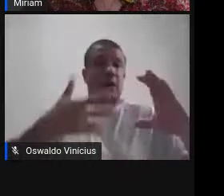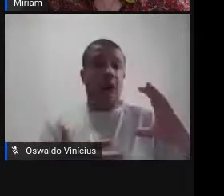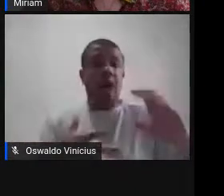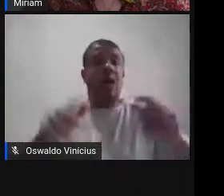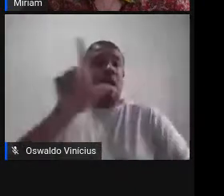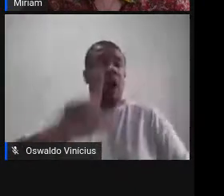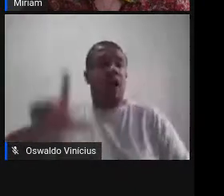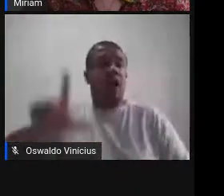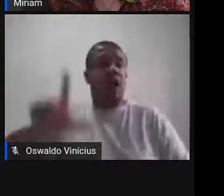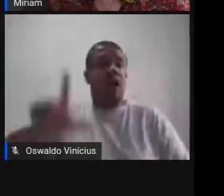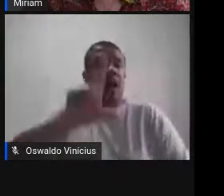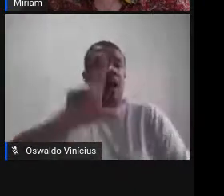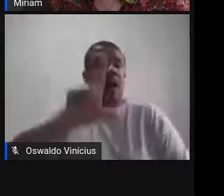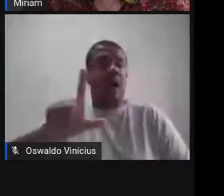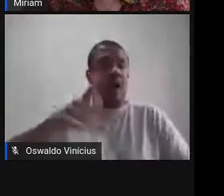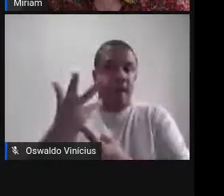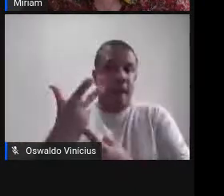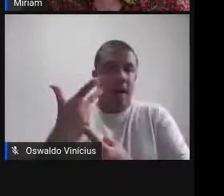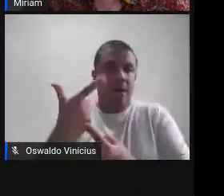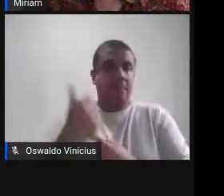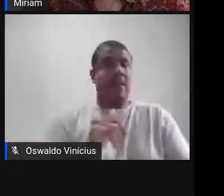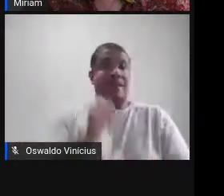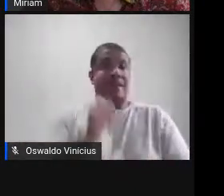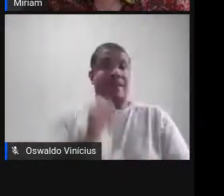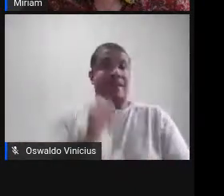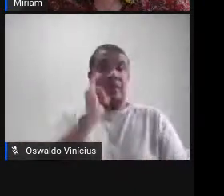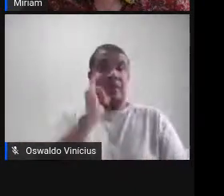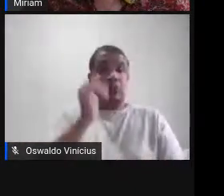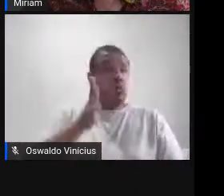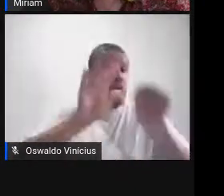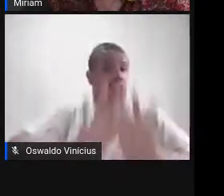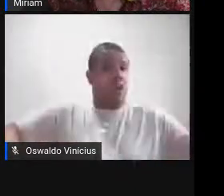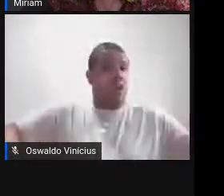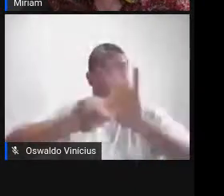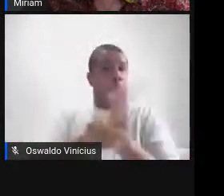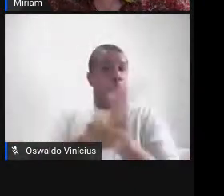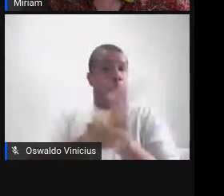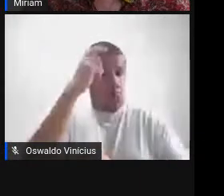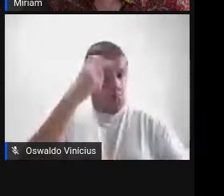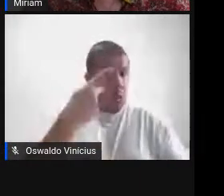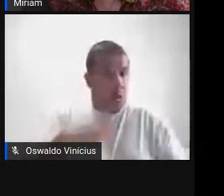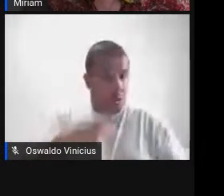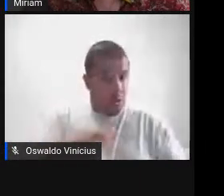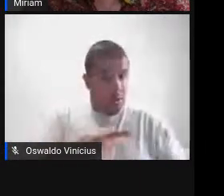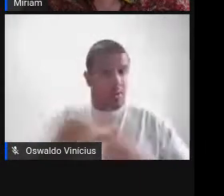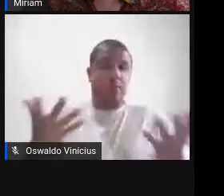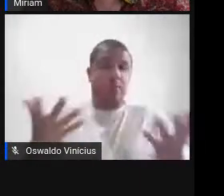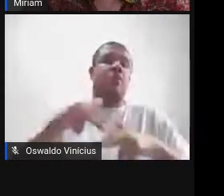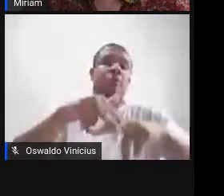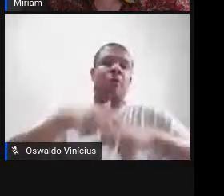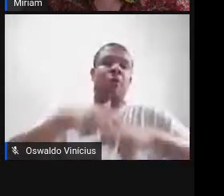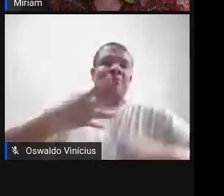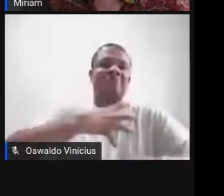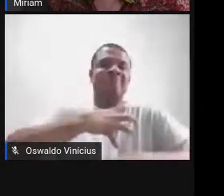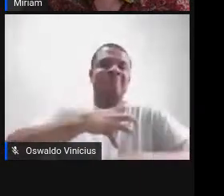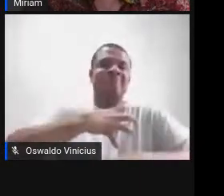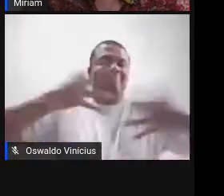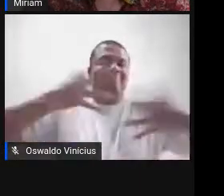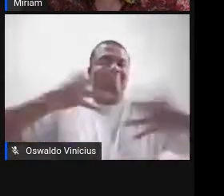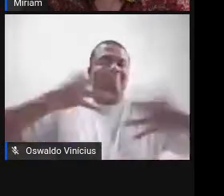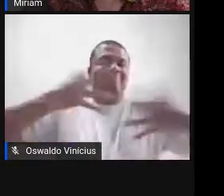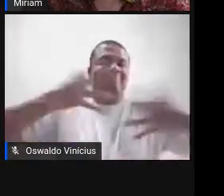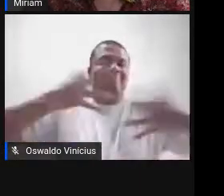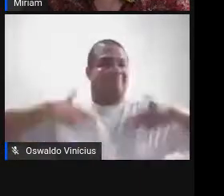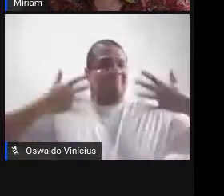e artísticos, mas discursivos de um modo geral da nossa cultura. Então, por isso, é uma alegria contar com a presença da Clara